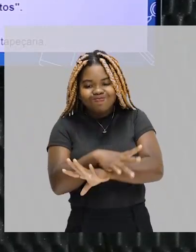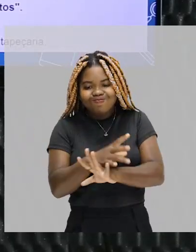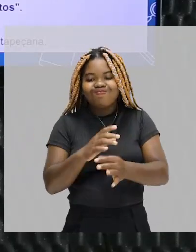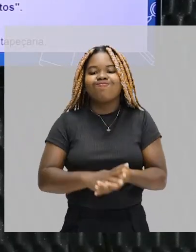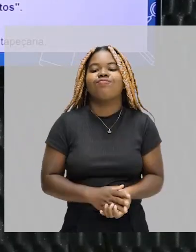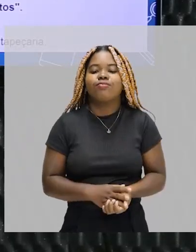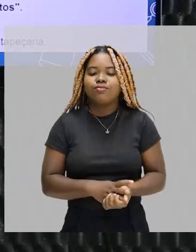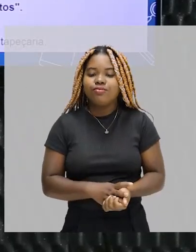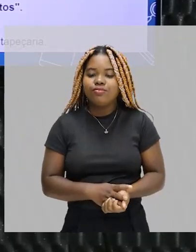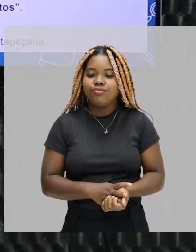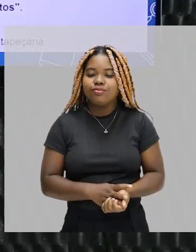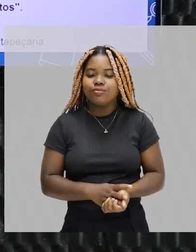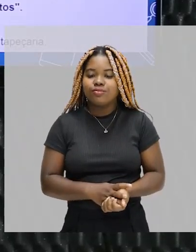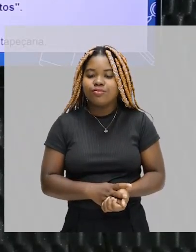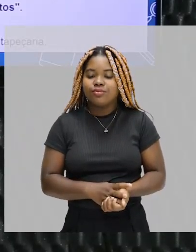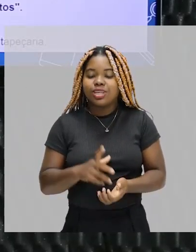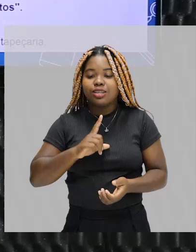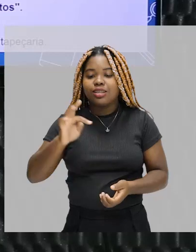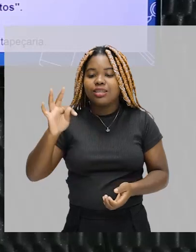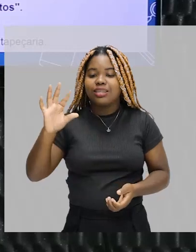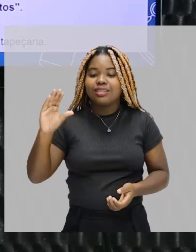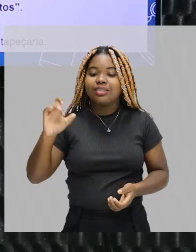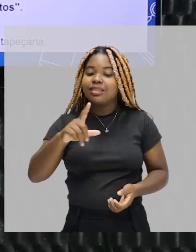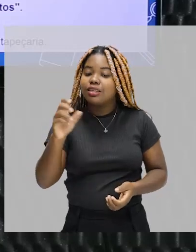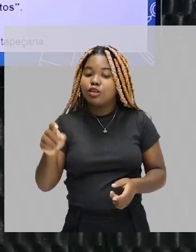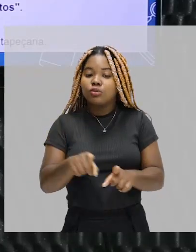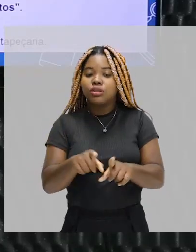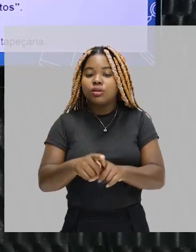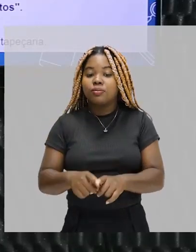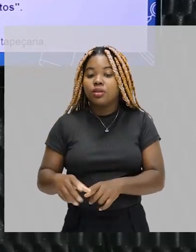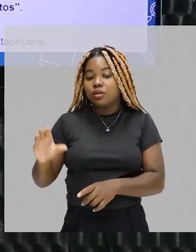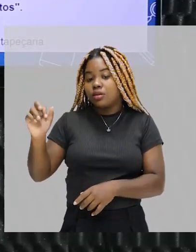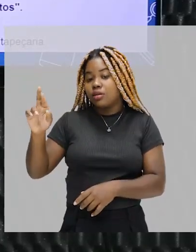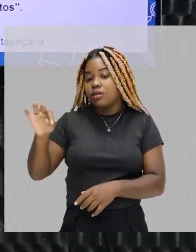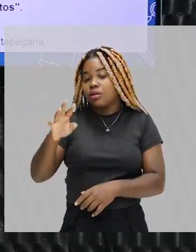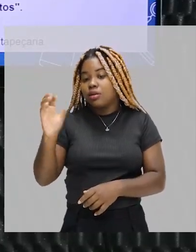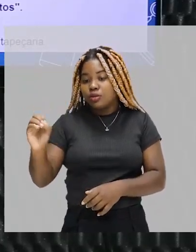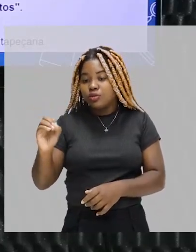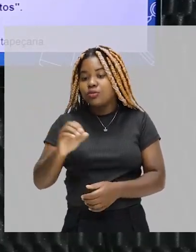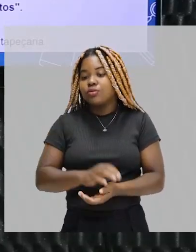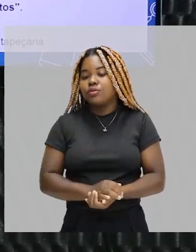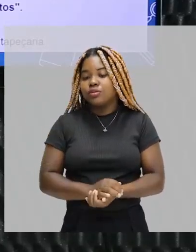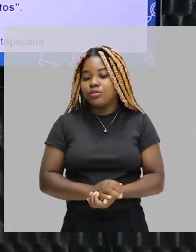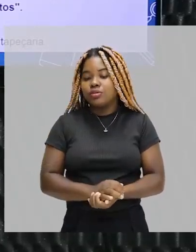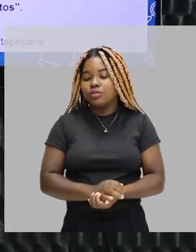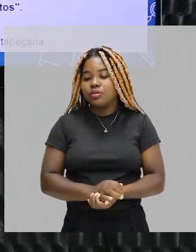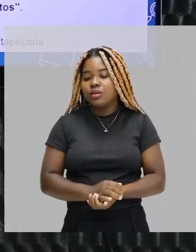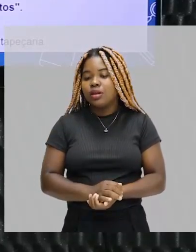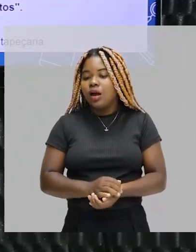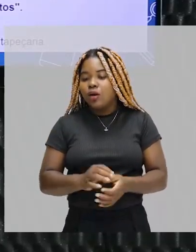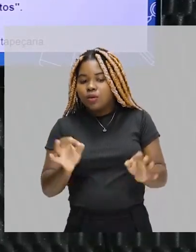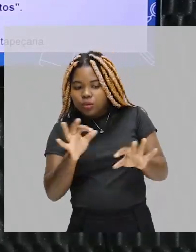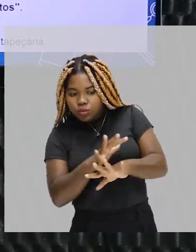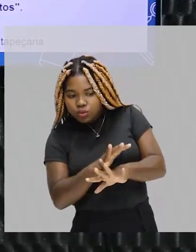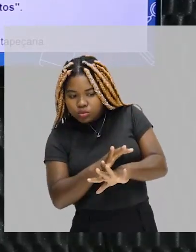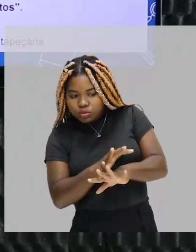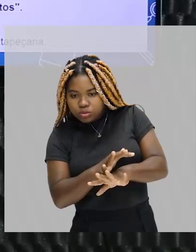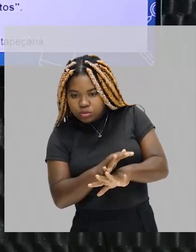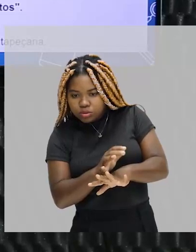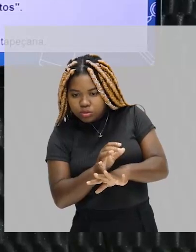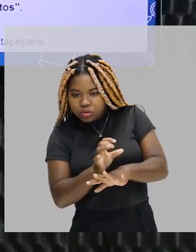tapeceria é tecida pelo tecelão, e os cartões são projetos em dimensões reais da tapeçaria, ou seja, o resultado final não é chamado